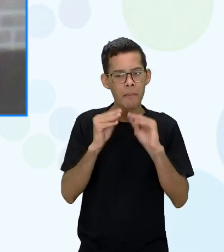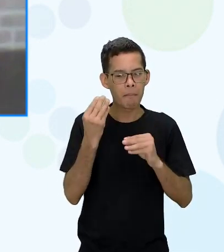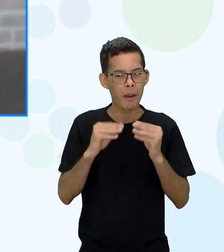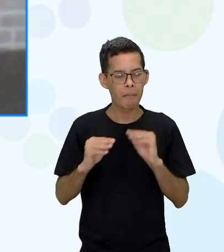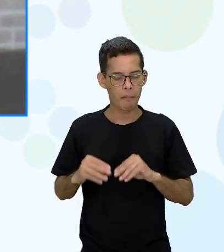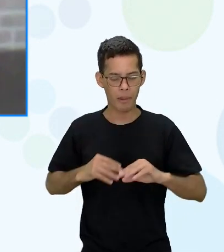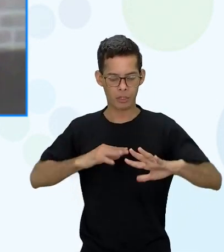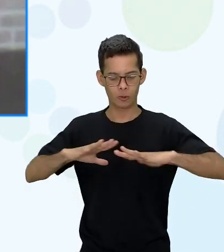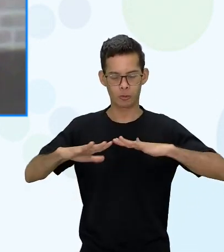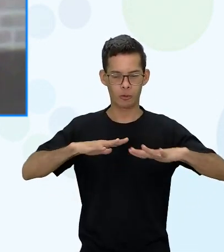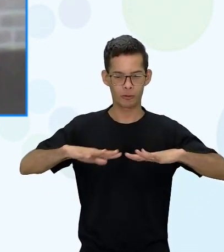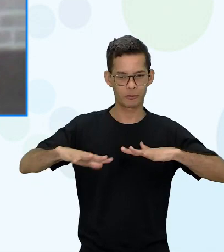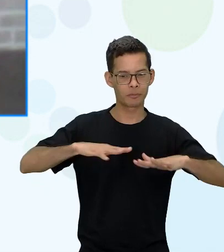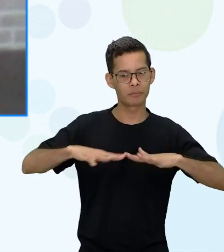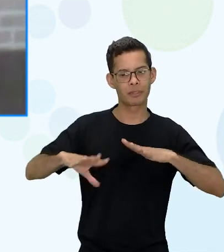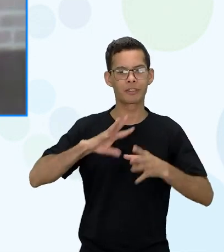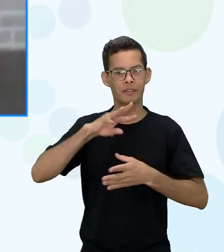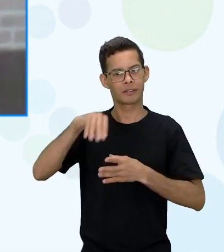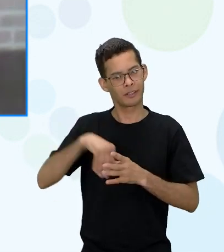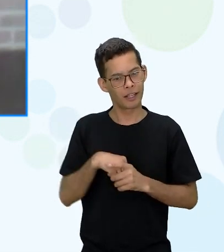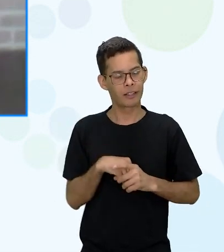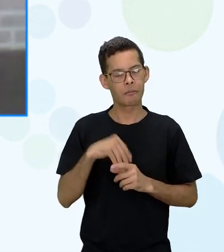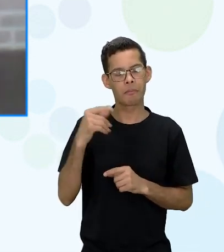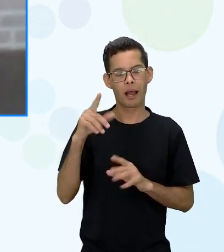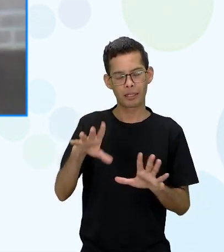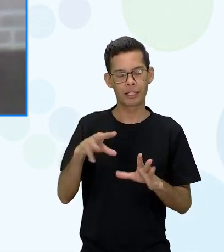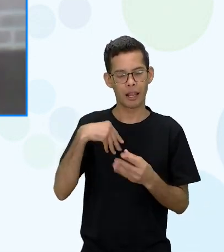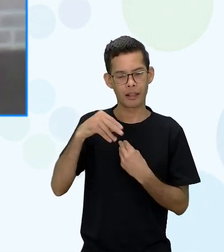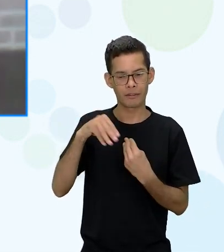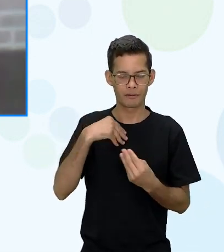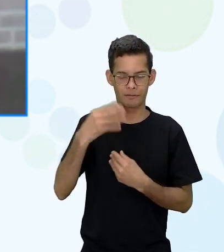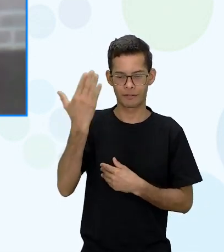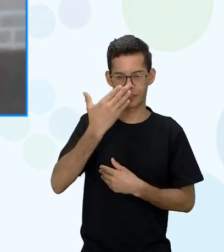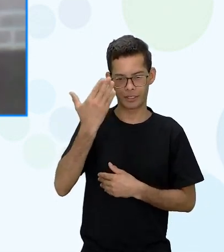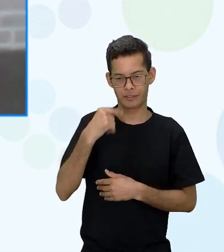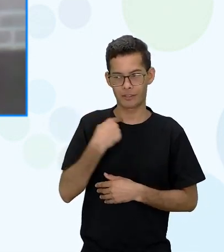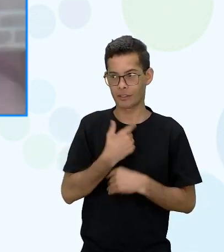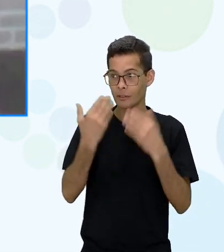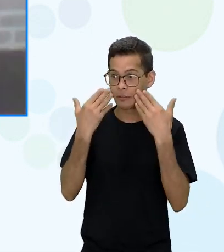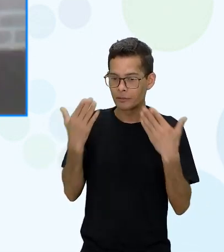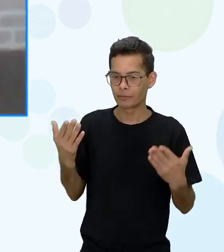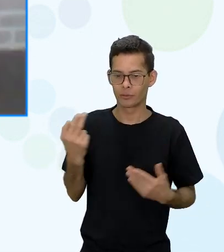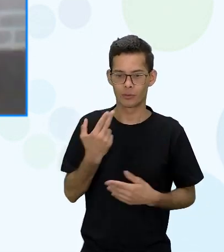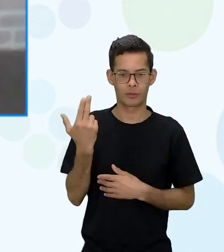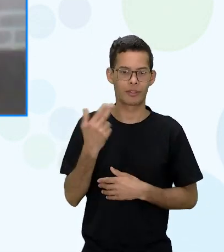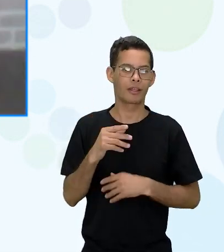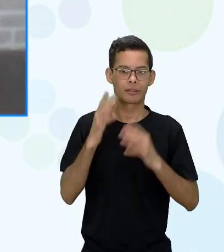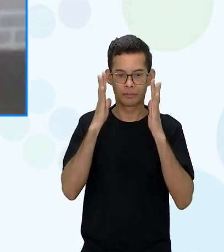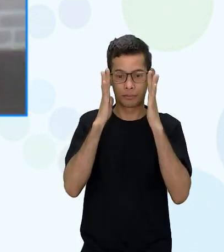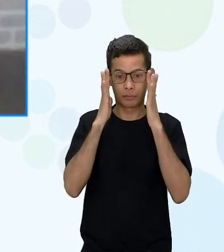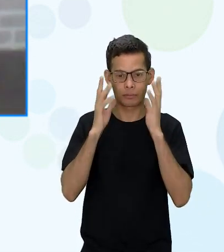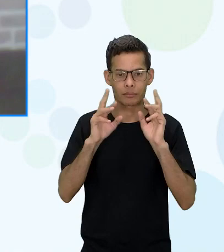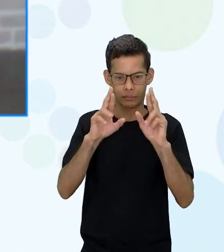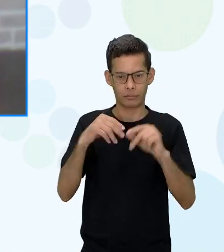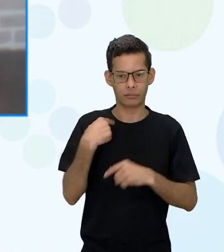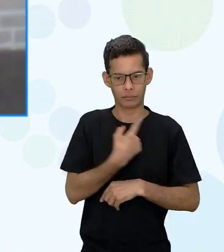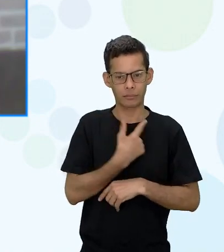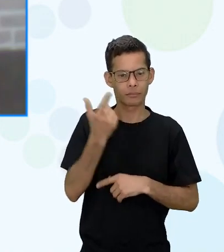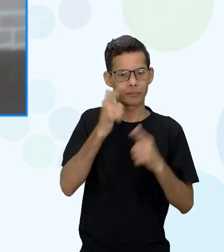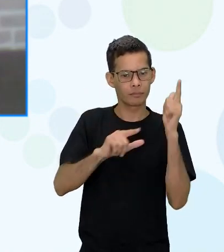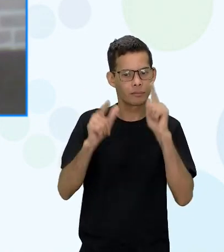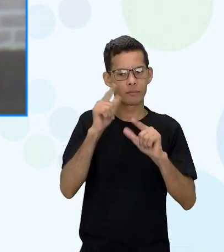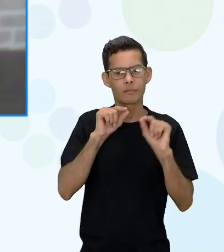movimentos ali como uma invisível e que a gente consiga realmente uma sociedade mais justa